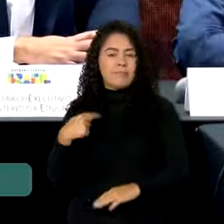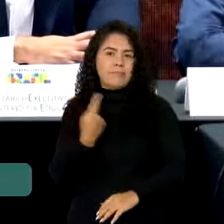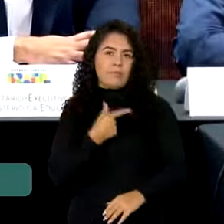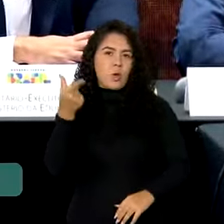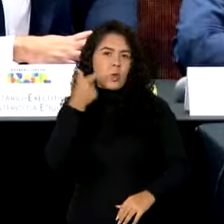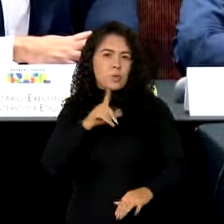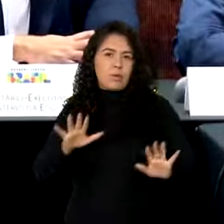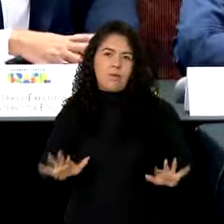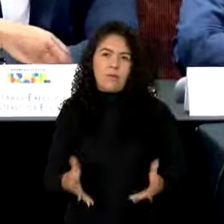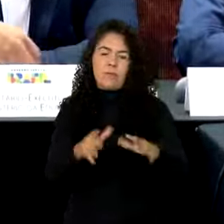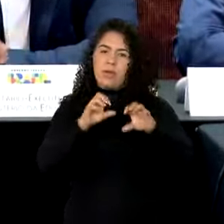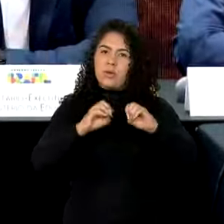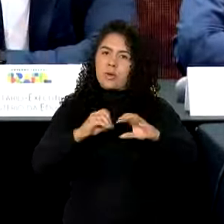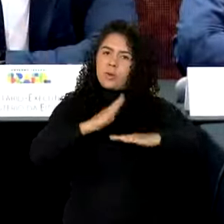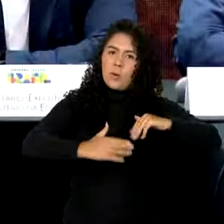fomentar a educação profissional e tecnológica.